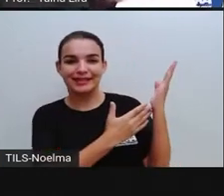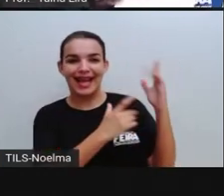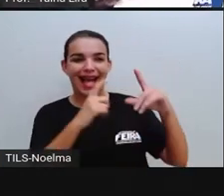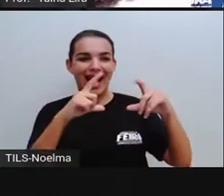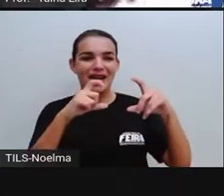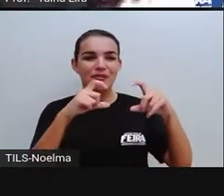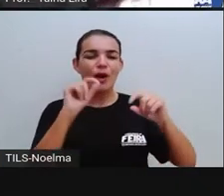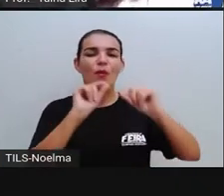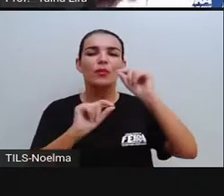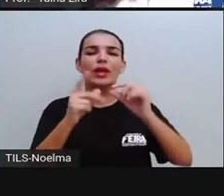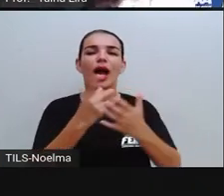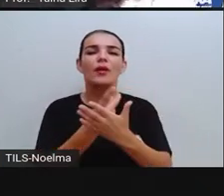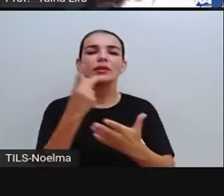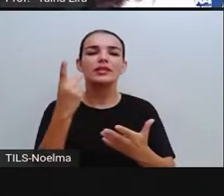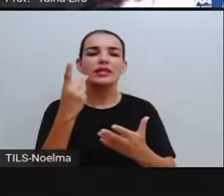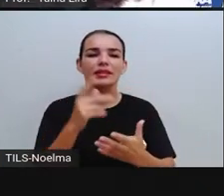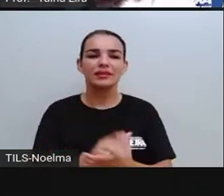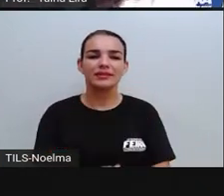acontecendo aí?